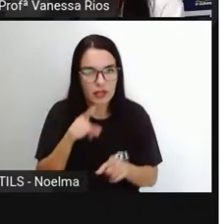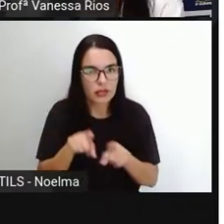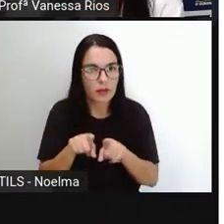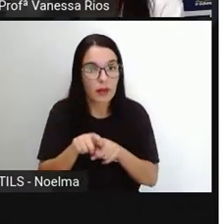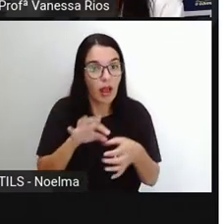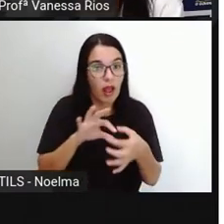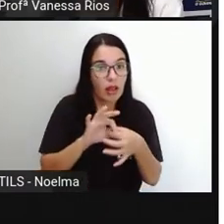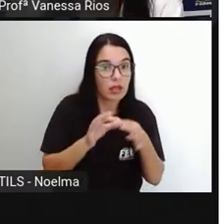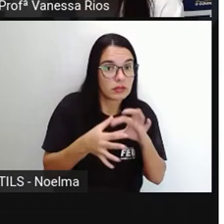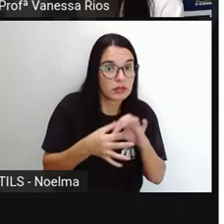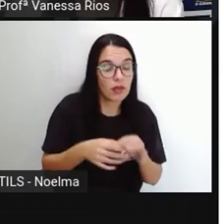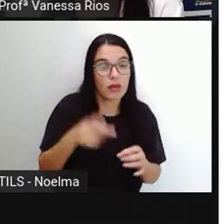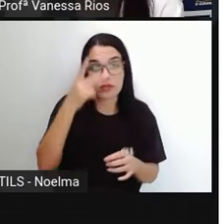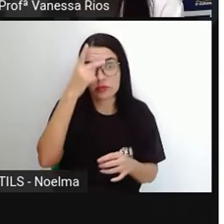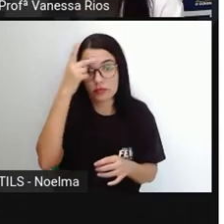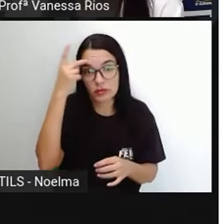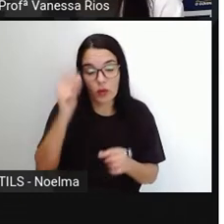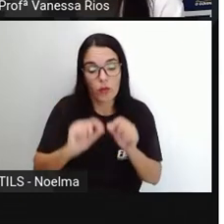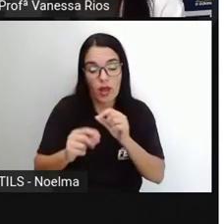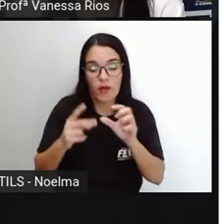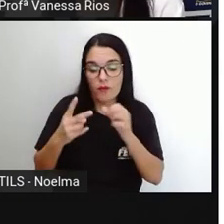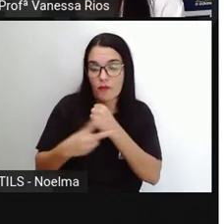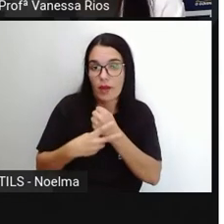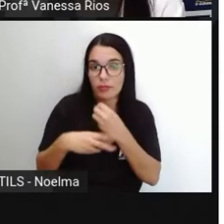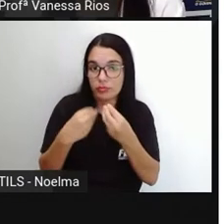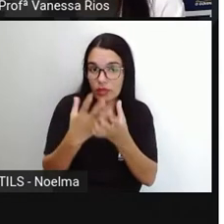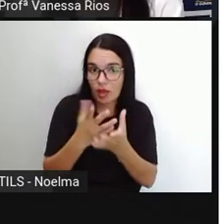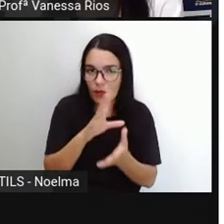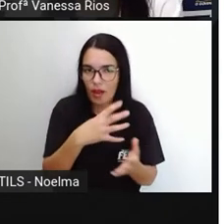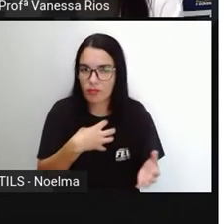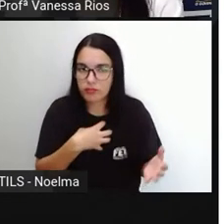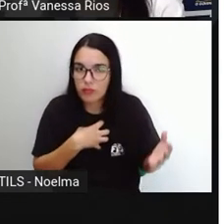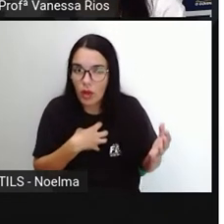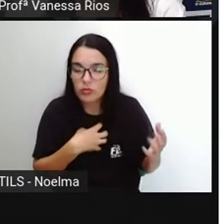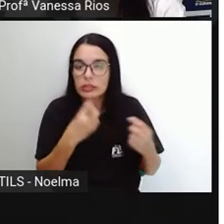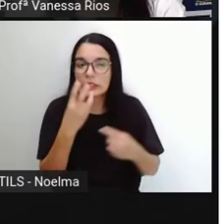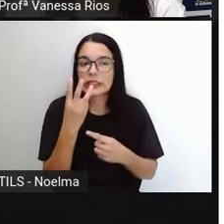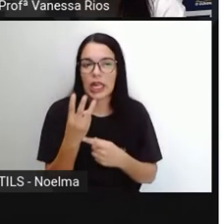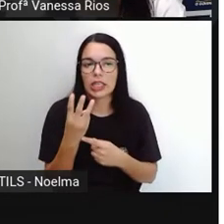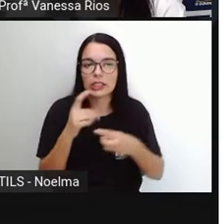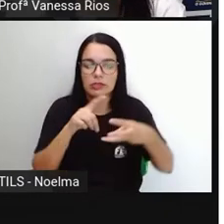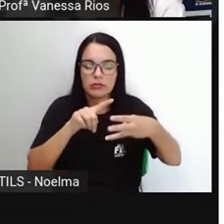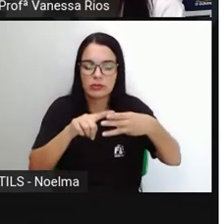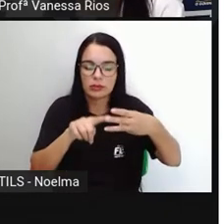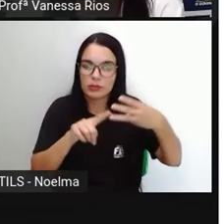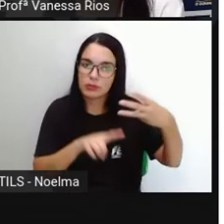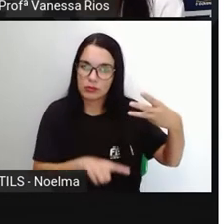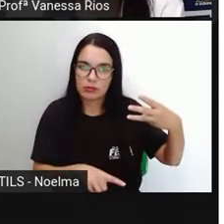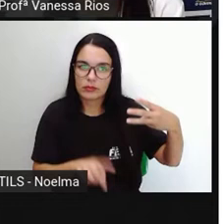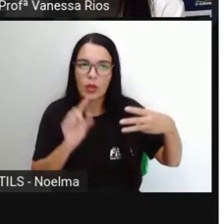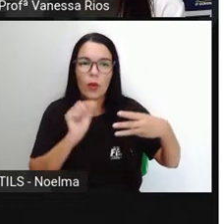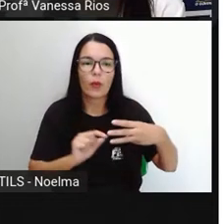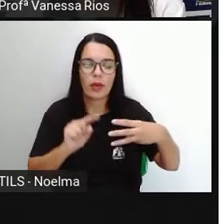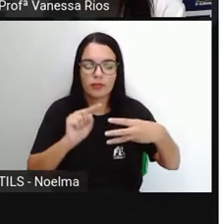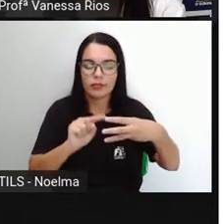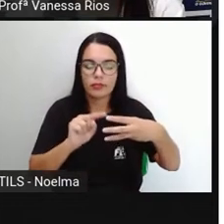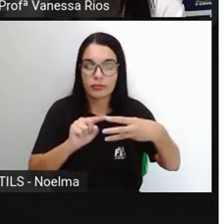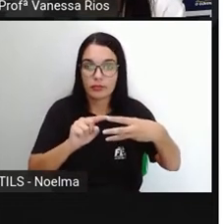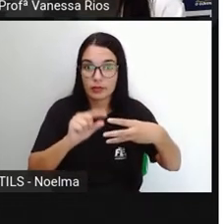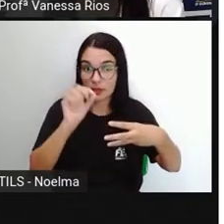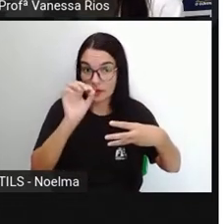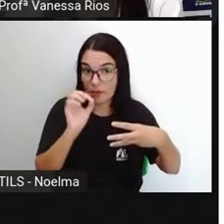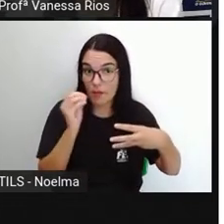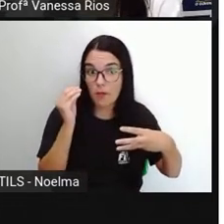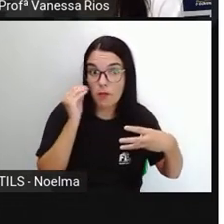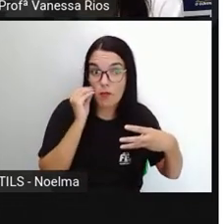ao fato dado pelo verbo. E aí, nós temos três modos verbais diferentes. O modo indicativo,